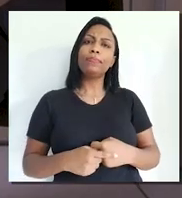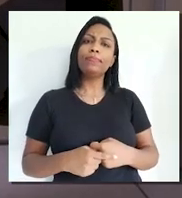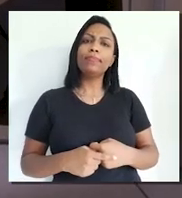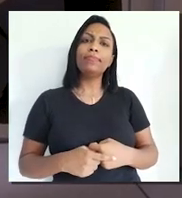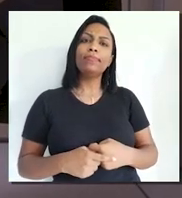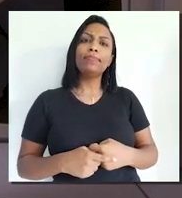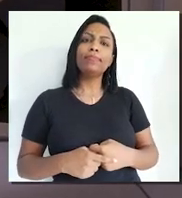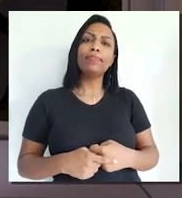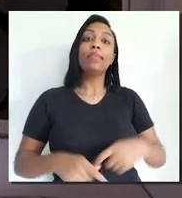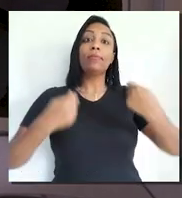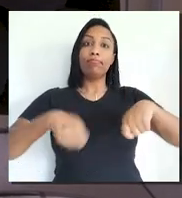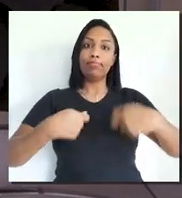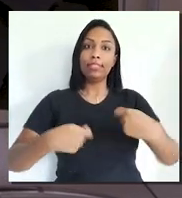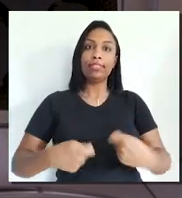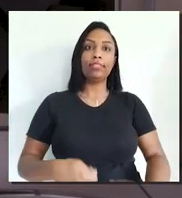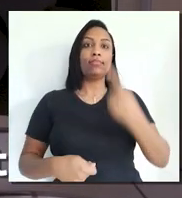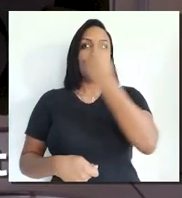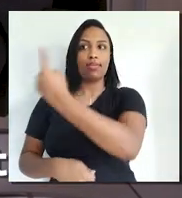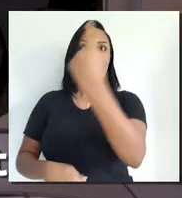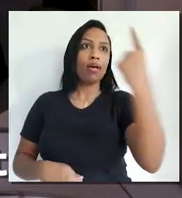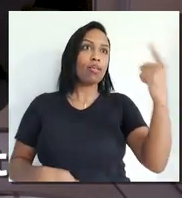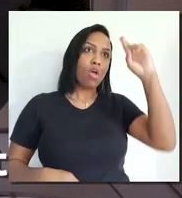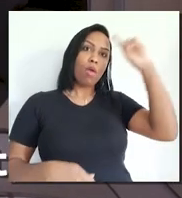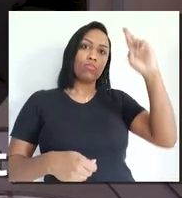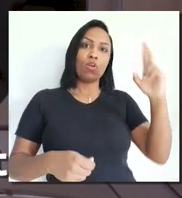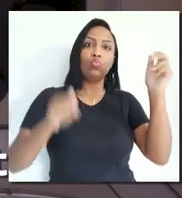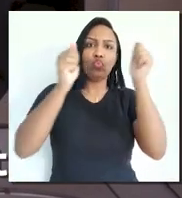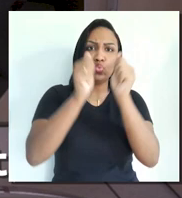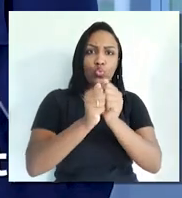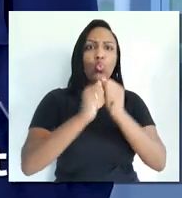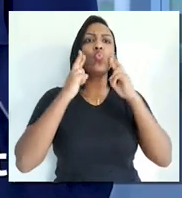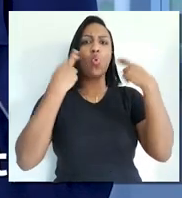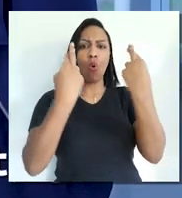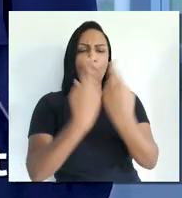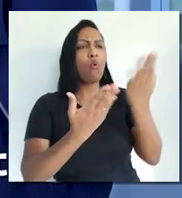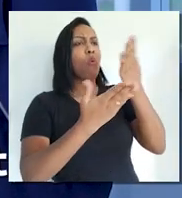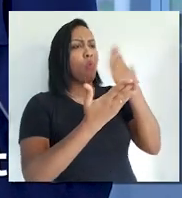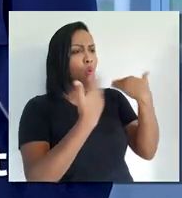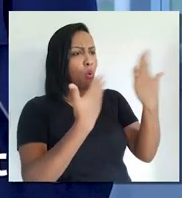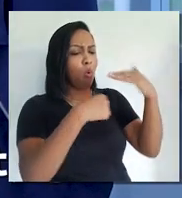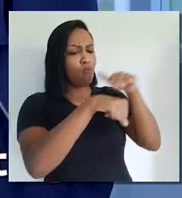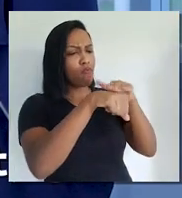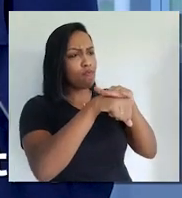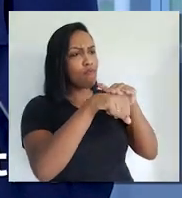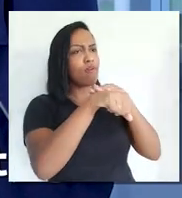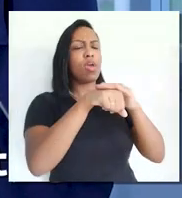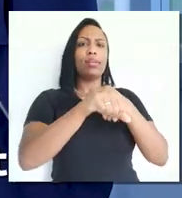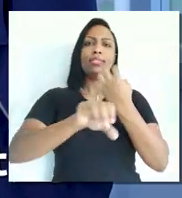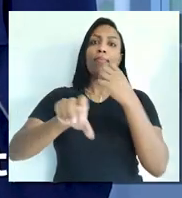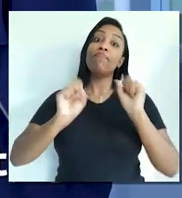Todo ramo hoje tem um representante, eles se reúnem sempre. Hoje, inclusive, com a facilidade da